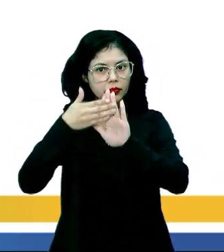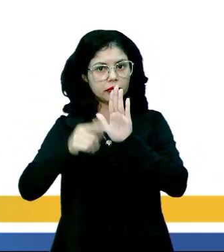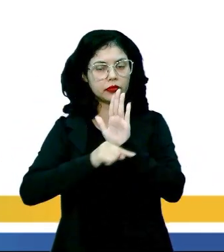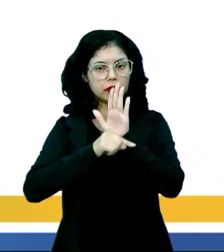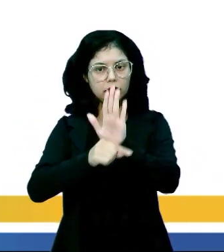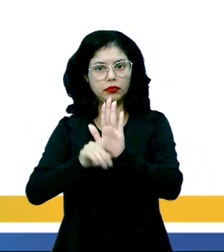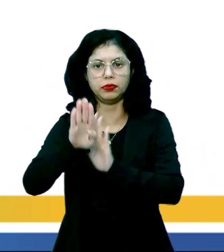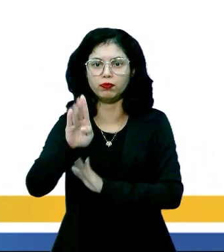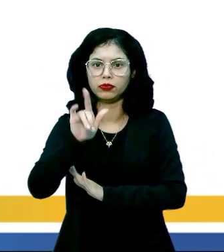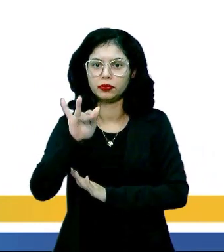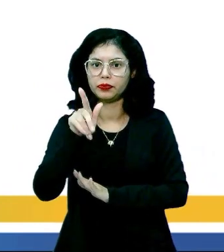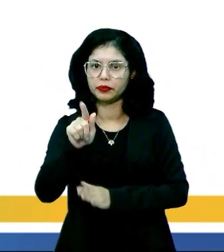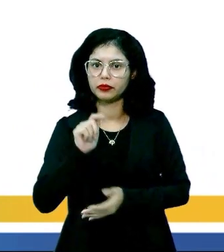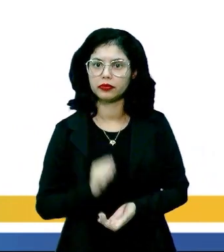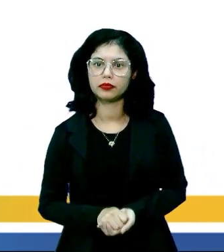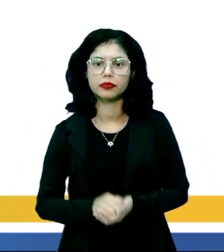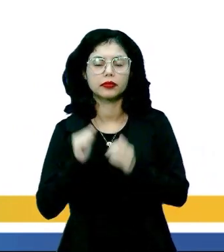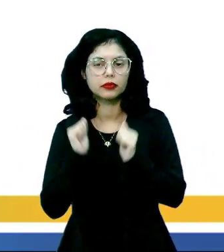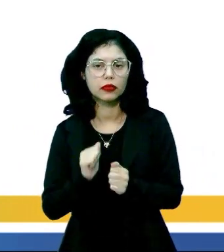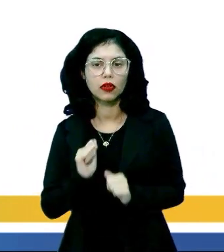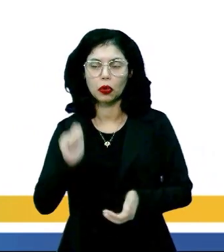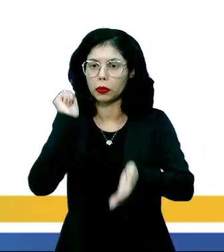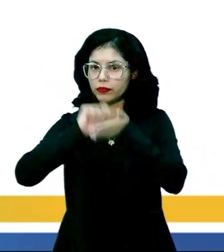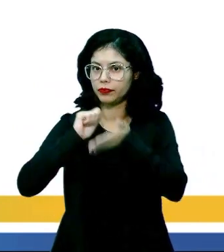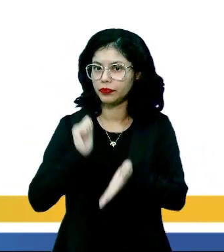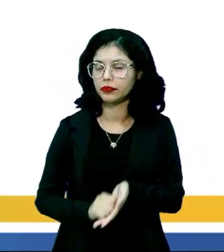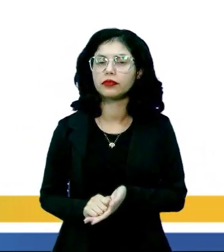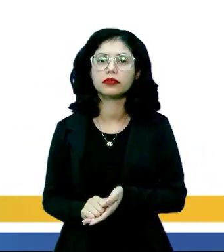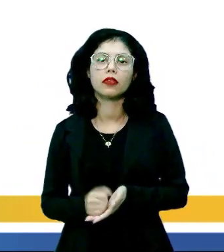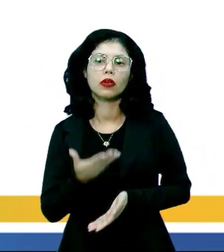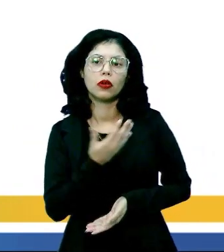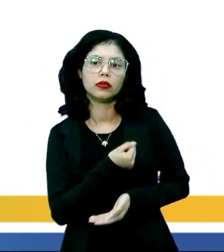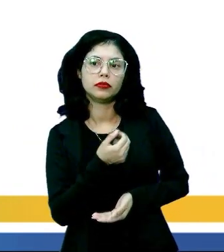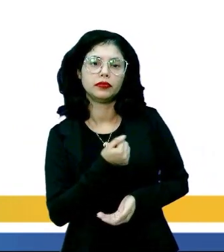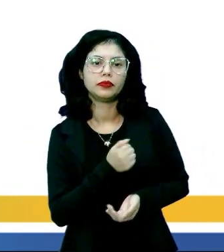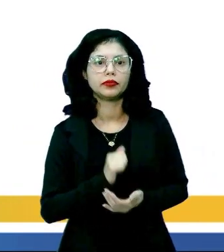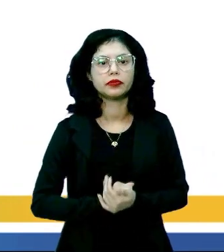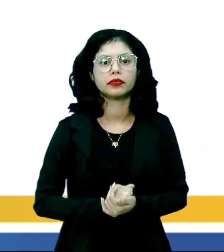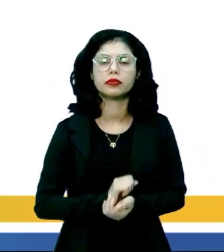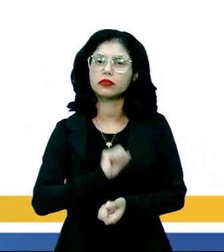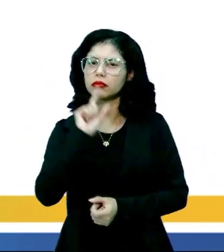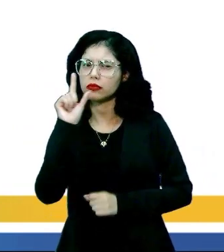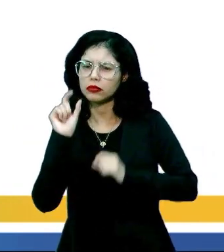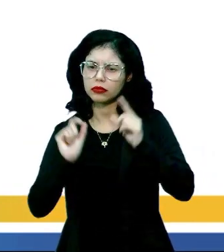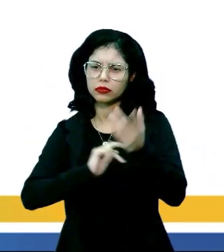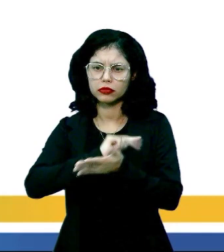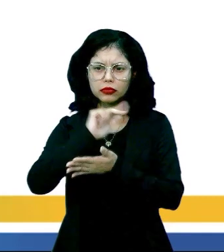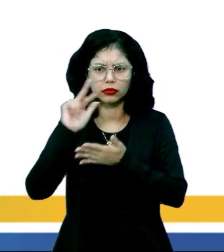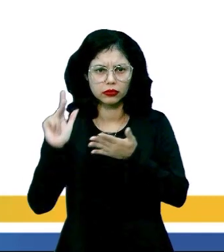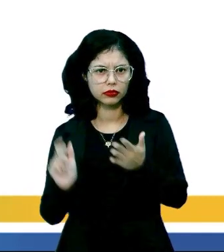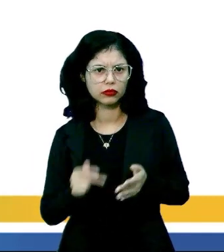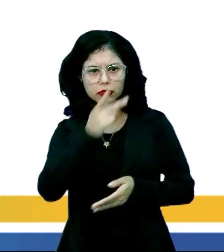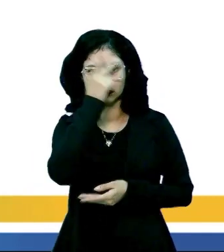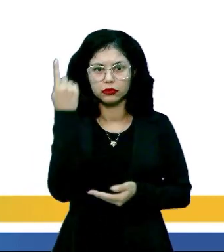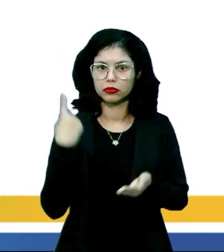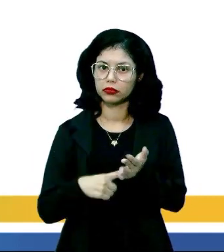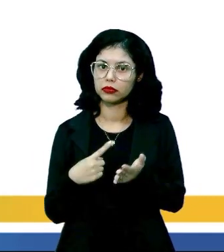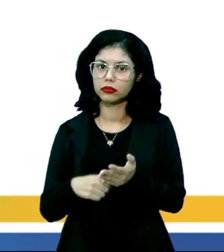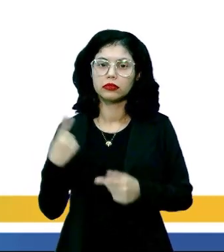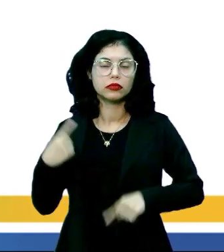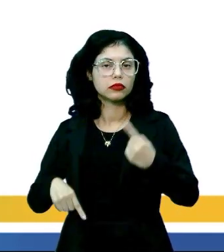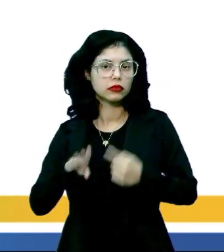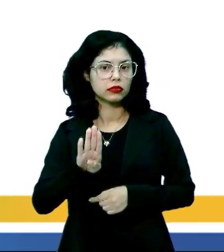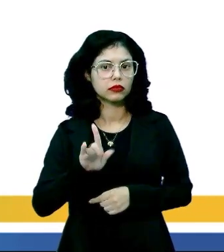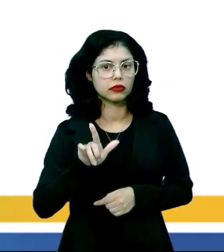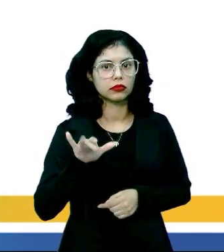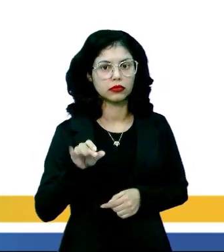a temática proposta do blogue, podendo ser escrito por um número variável de pessoas, de acordo com a